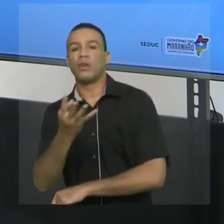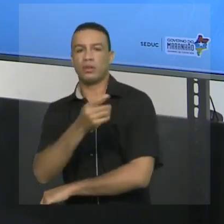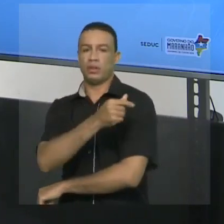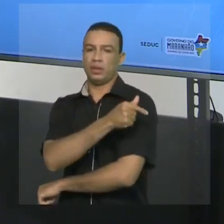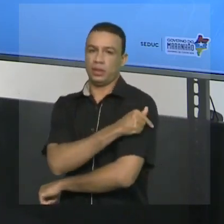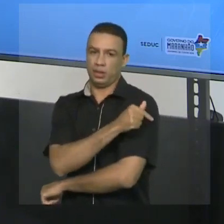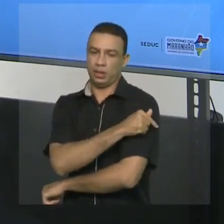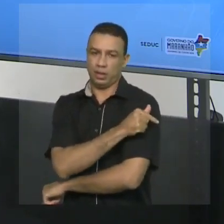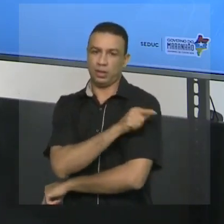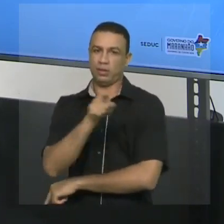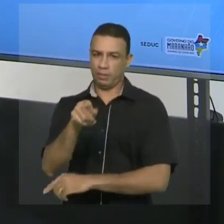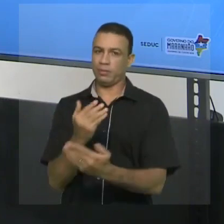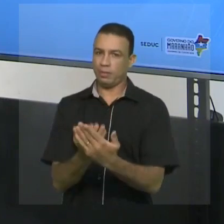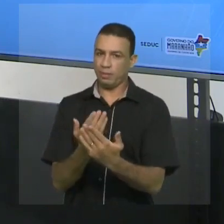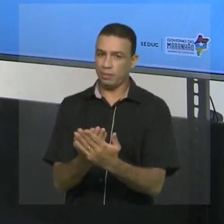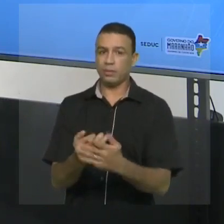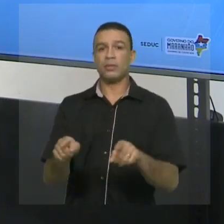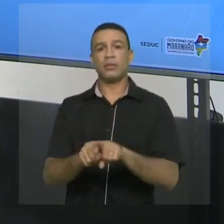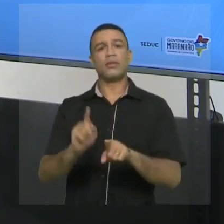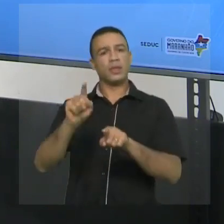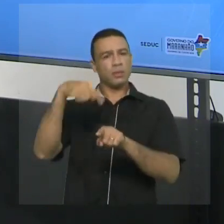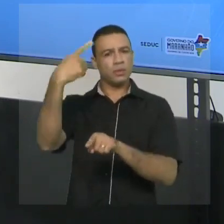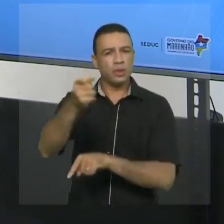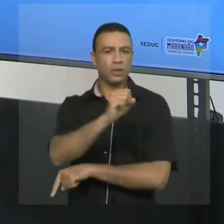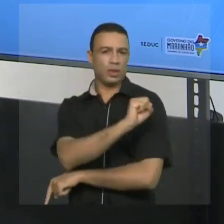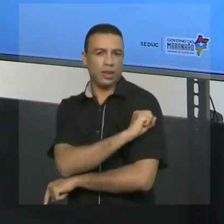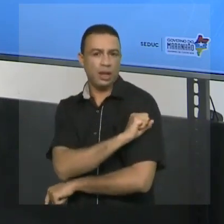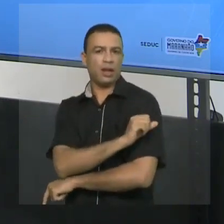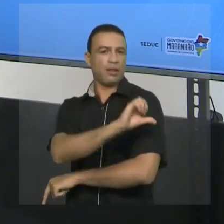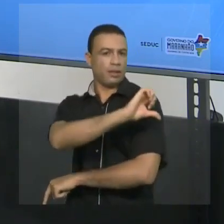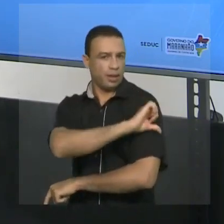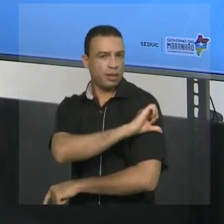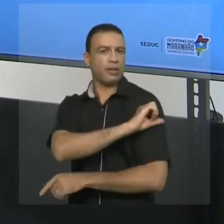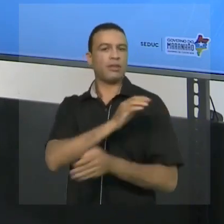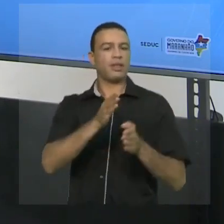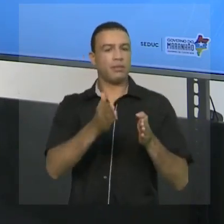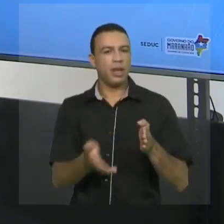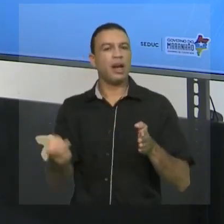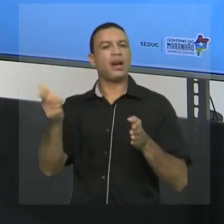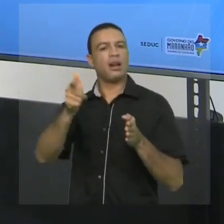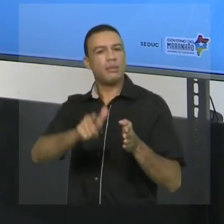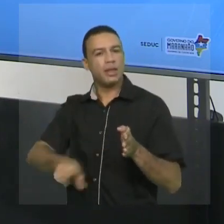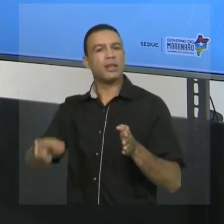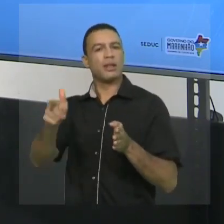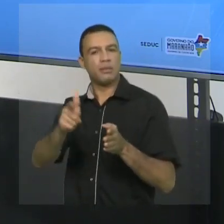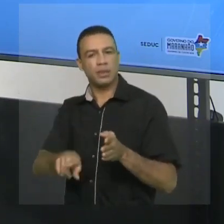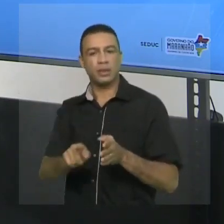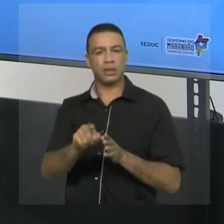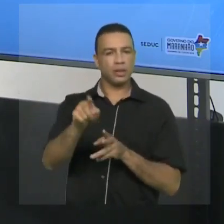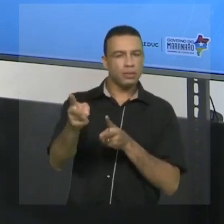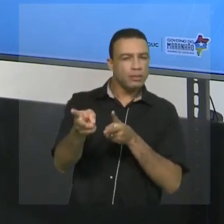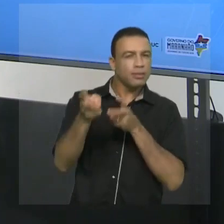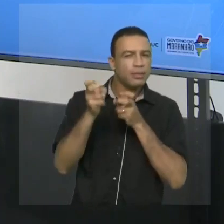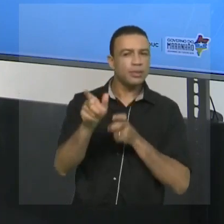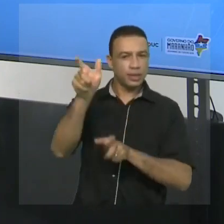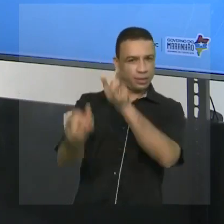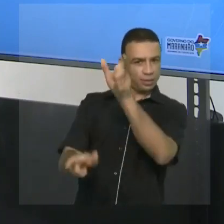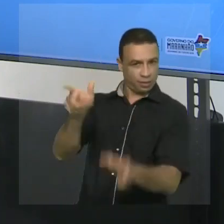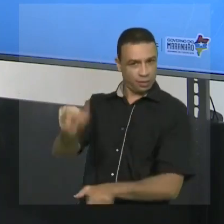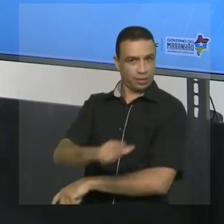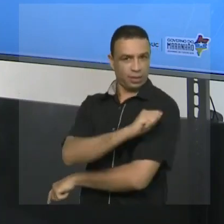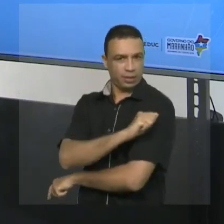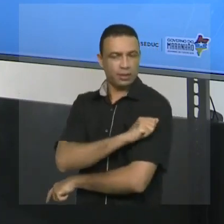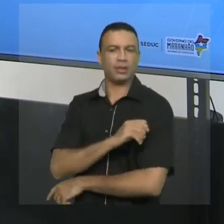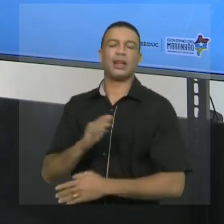onde você estuda, mas em todas as séries seguintes. Você vai revisitar sempre e eu percebo que muitos alunos meus ainda